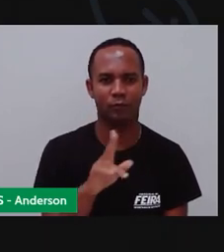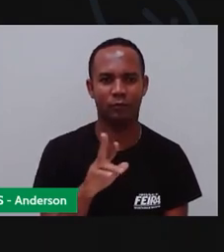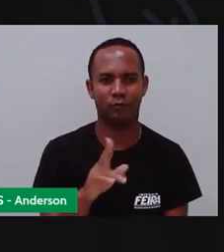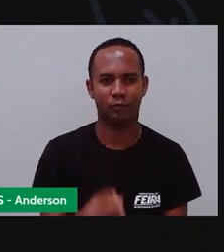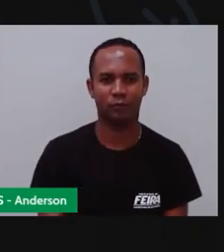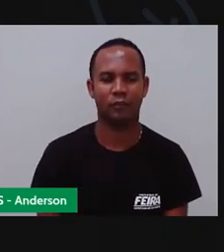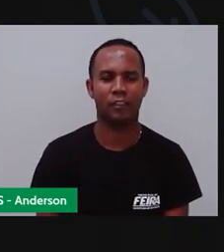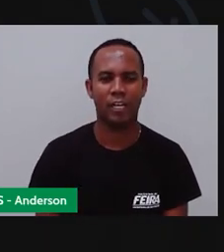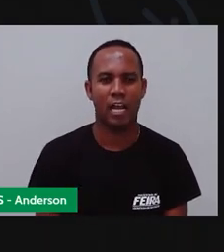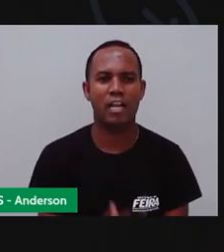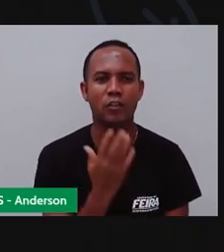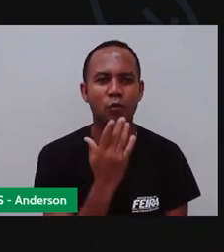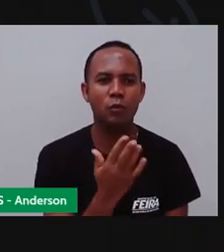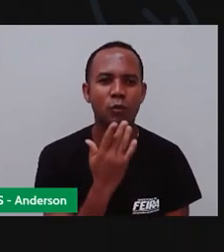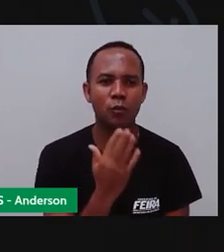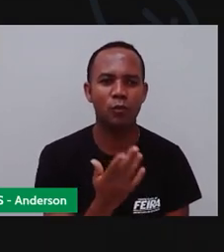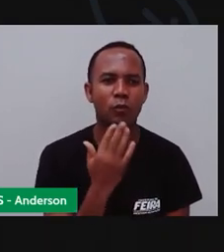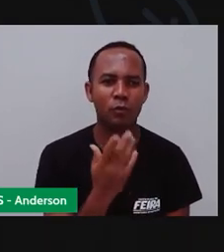E aí?